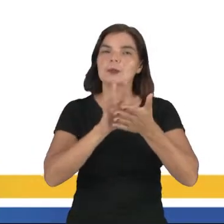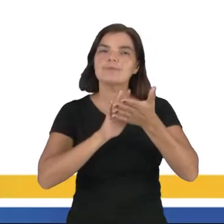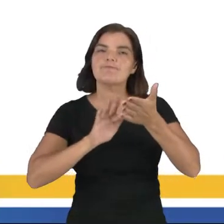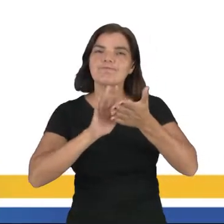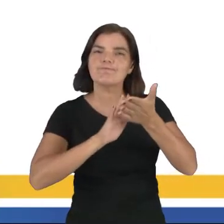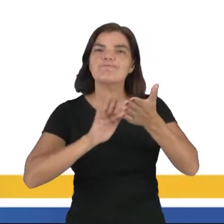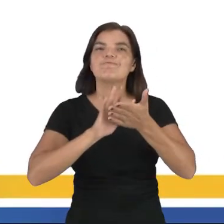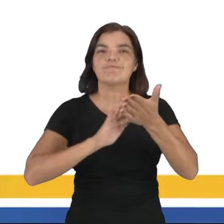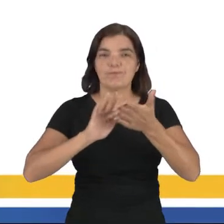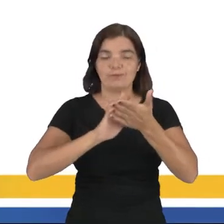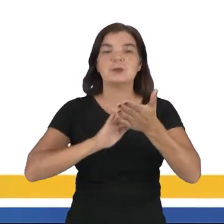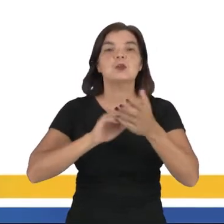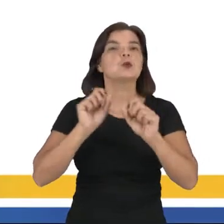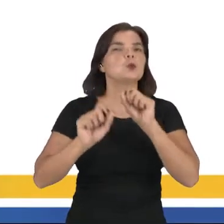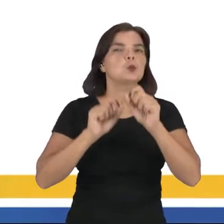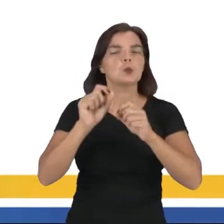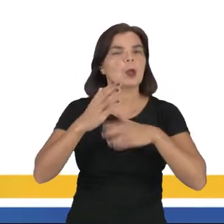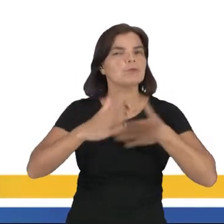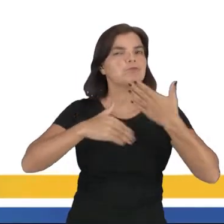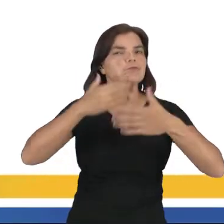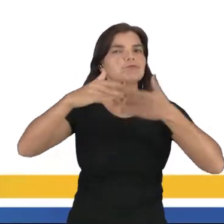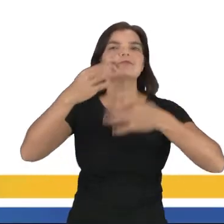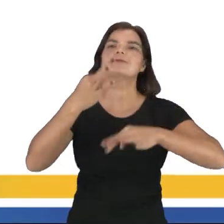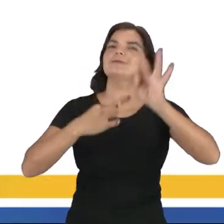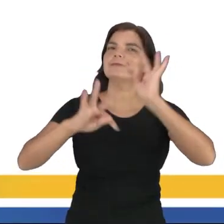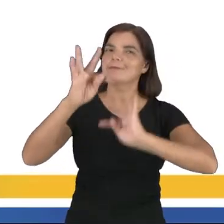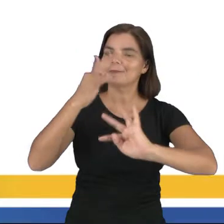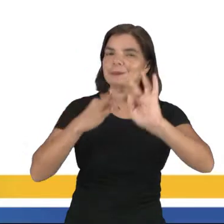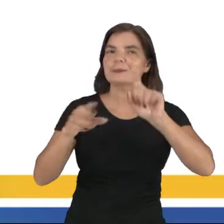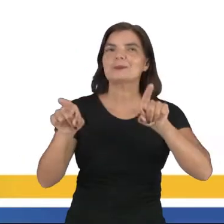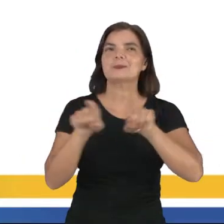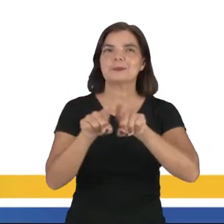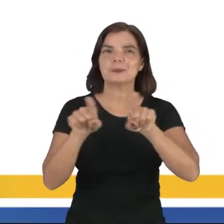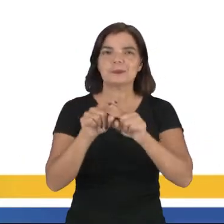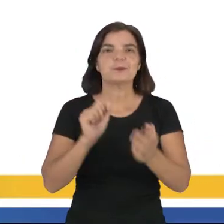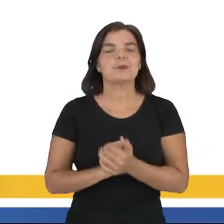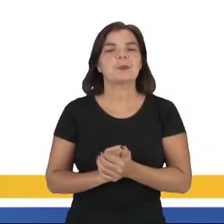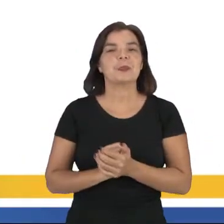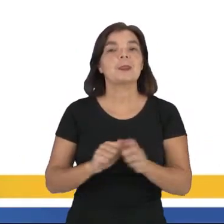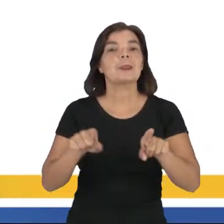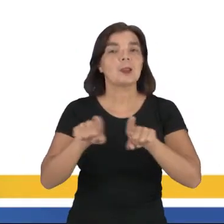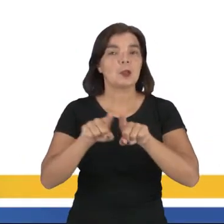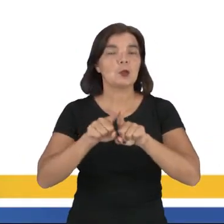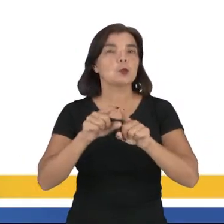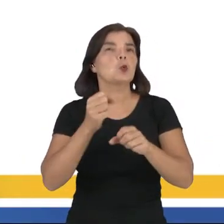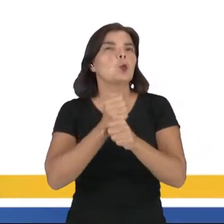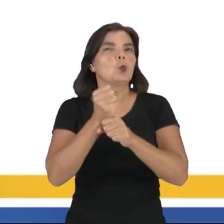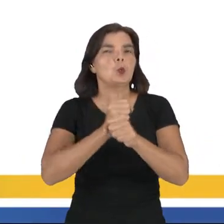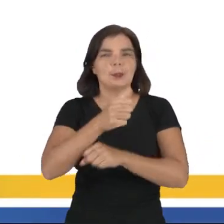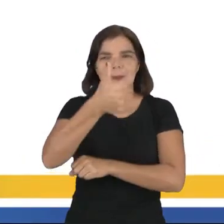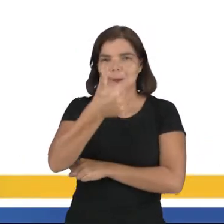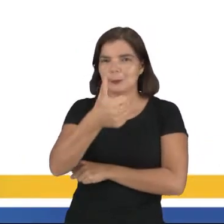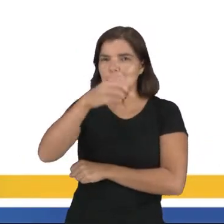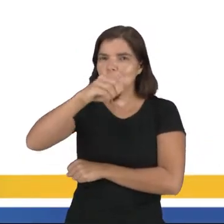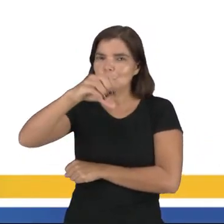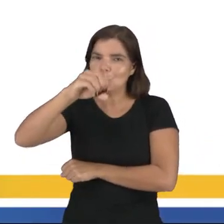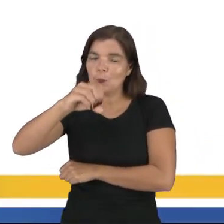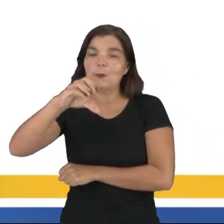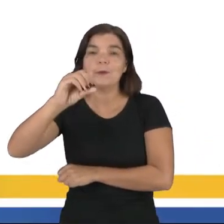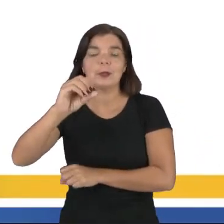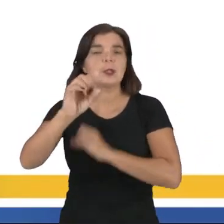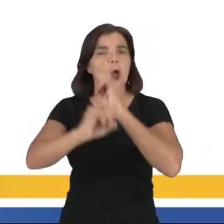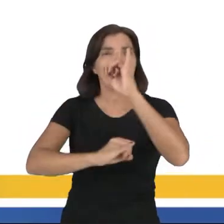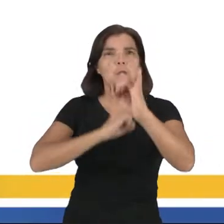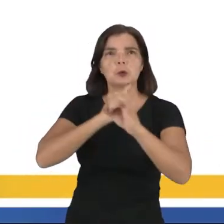digital surgiram em decorrência dos avanços tecnológicos. Na década de 1990, a